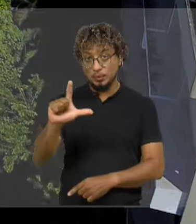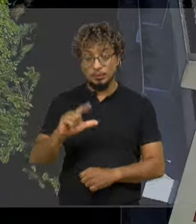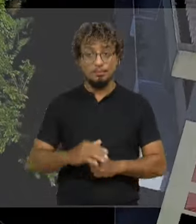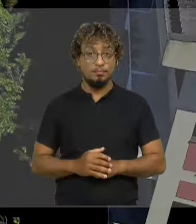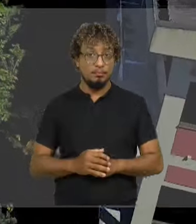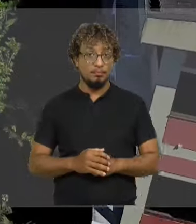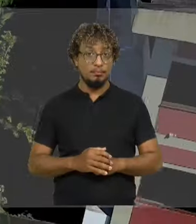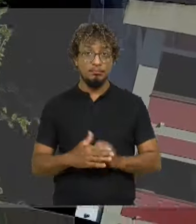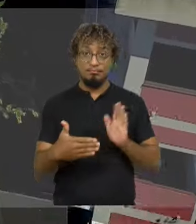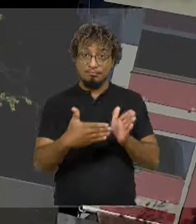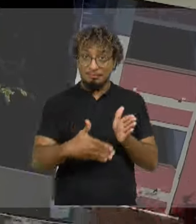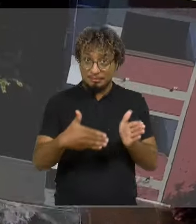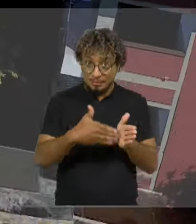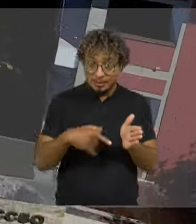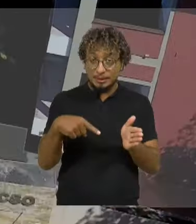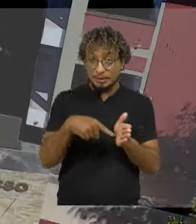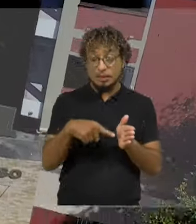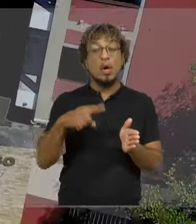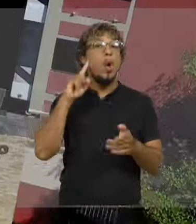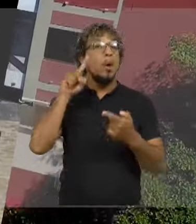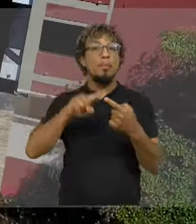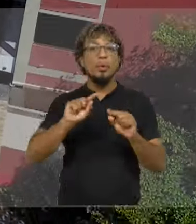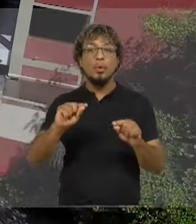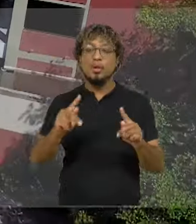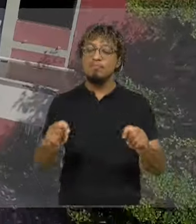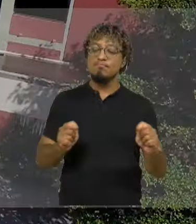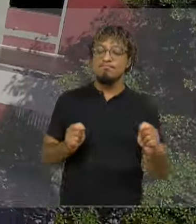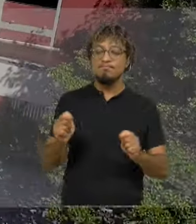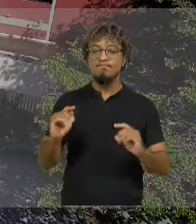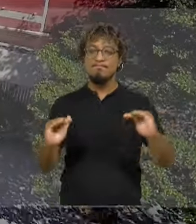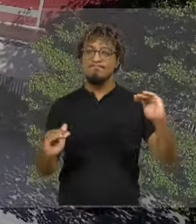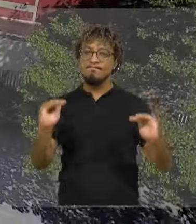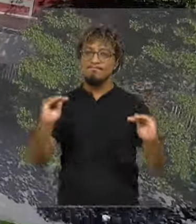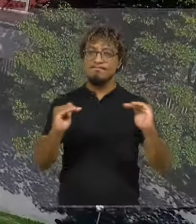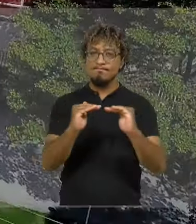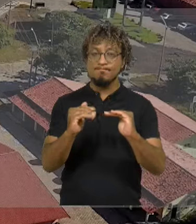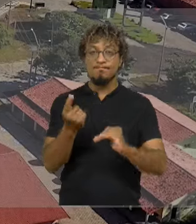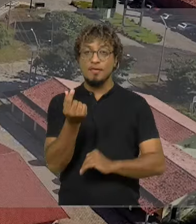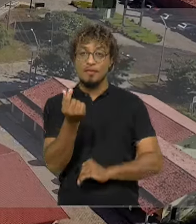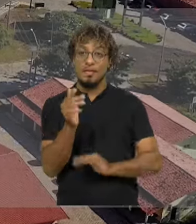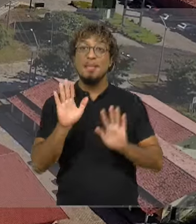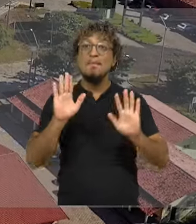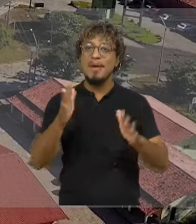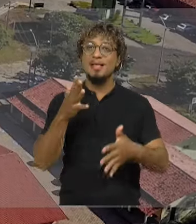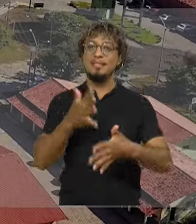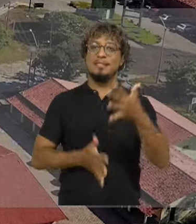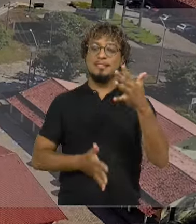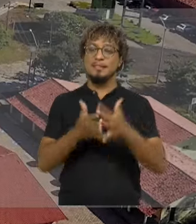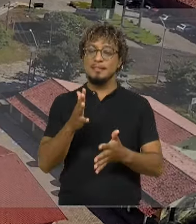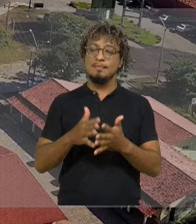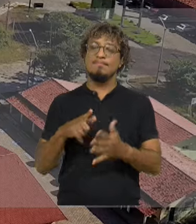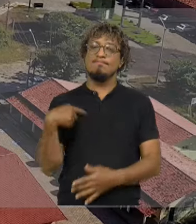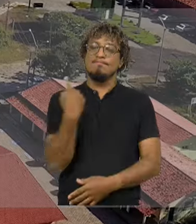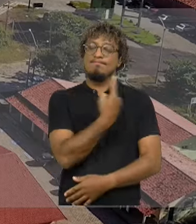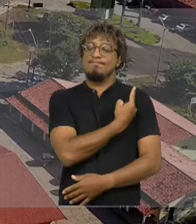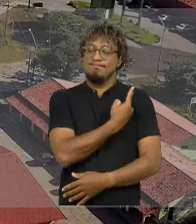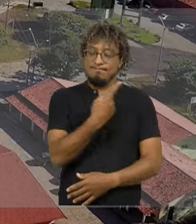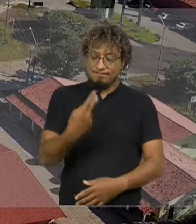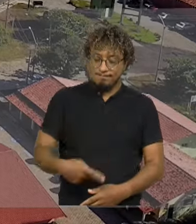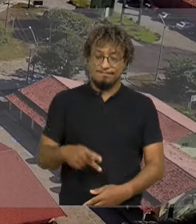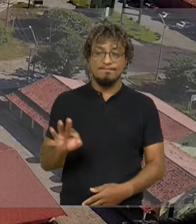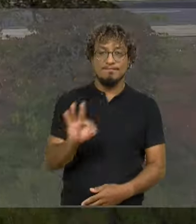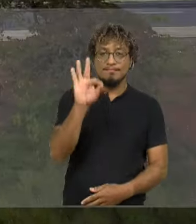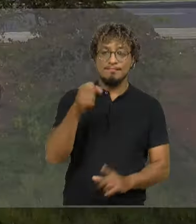ter o objetivo de equilibrar o orçamento federal, a medida gera impactos no funcionamento da universidade. Isso porque a